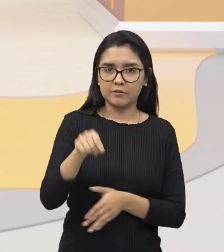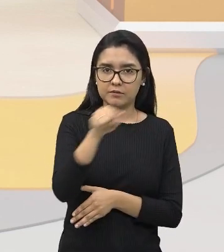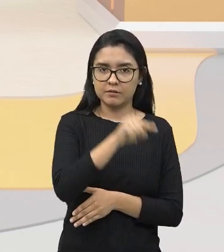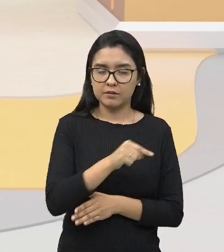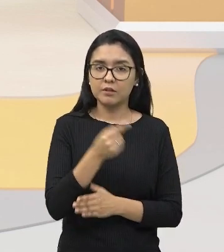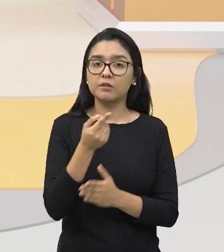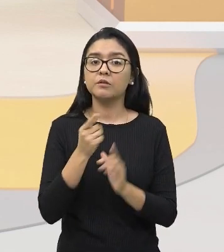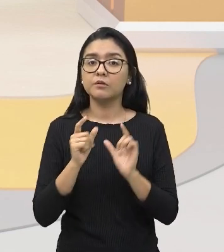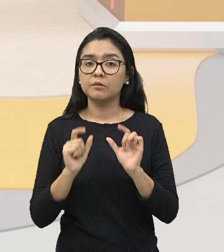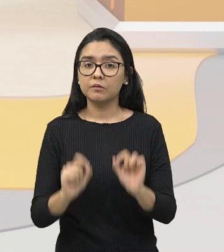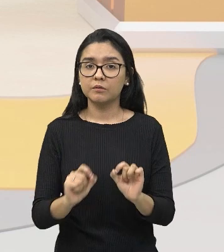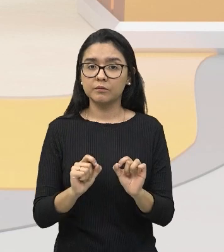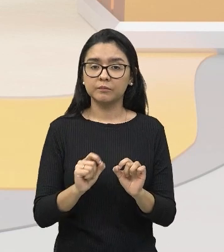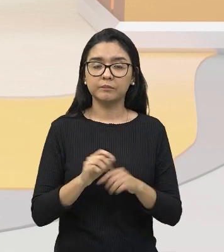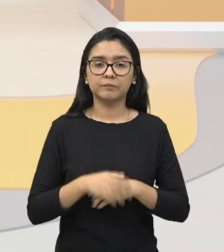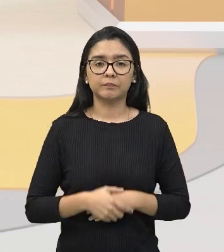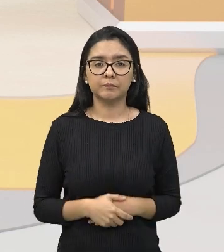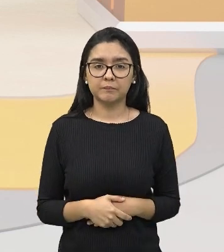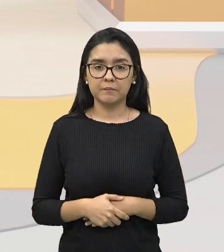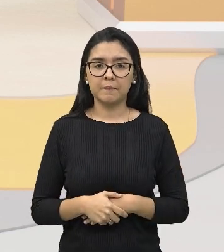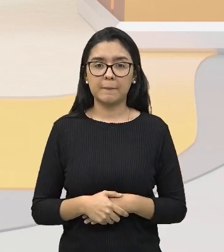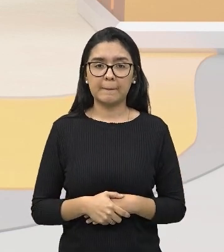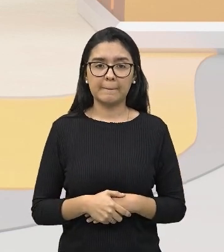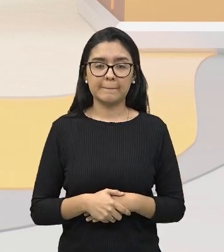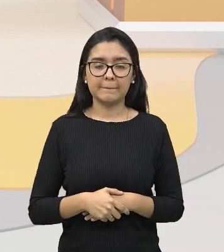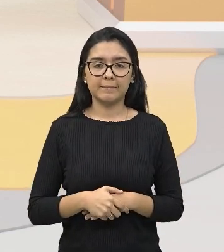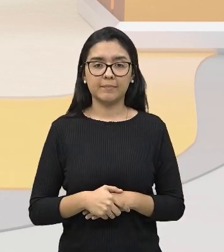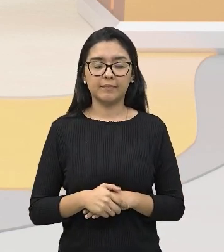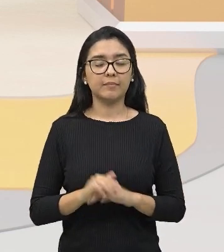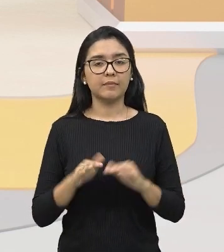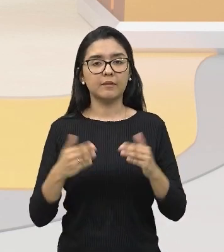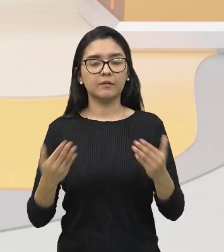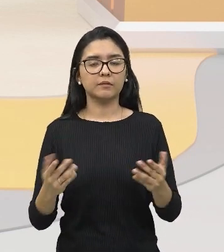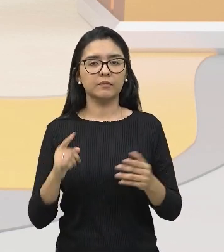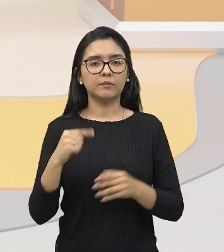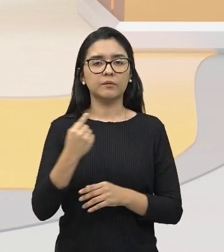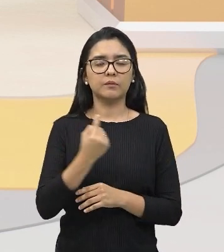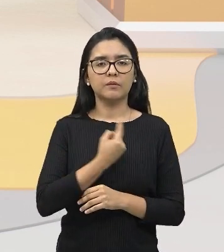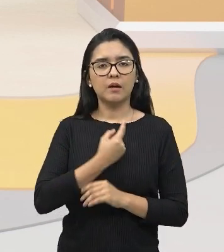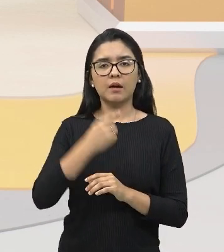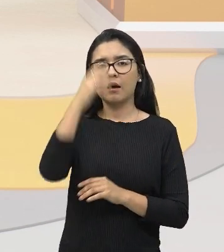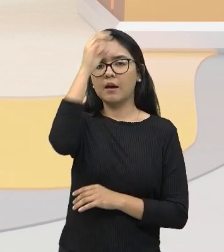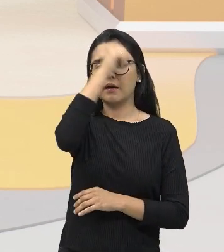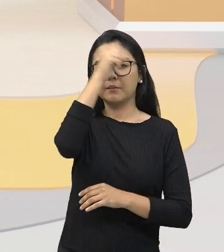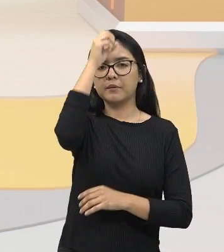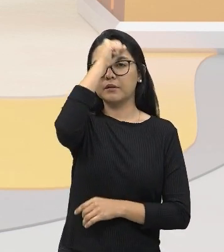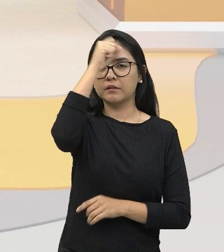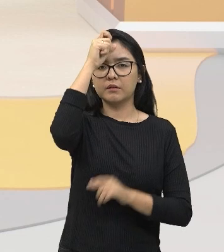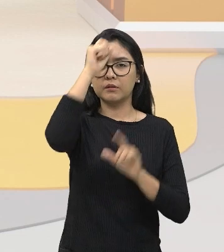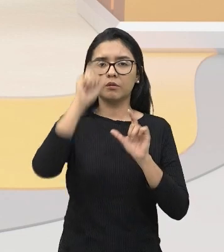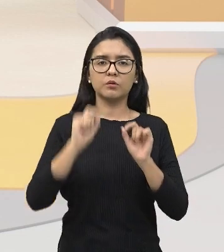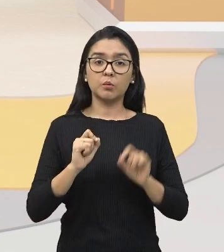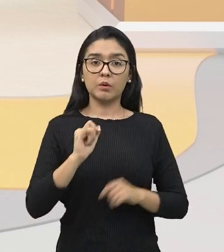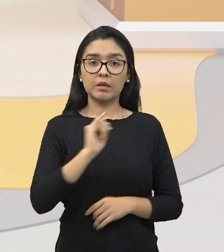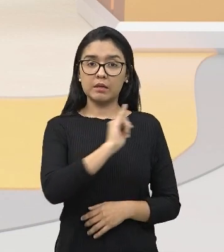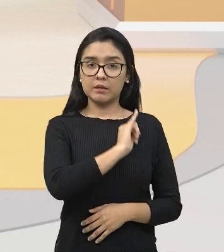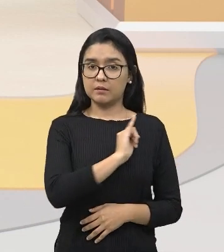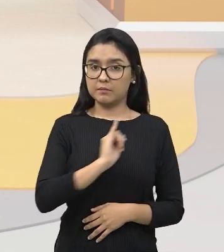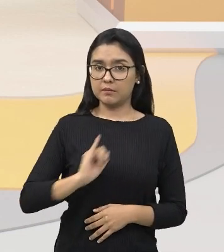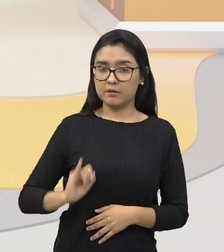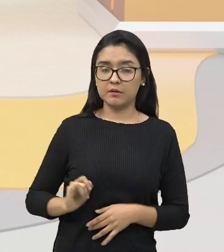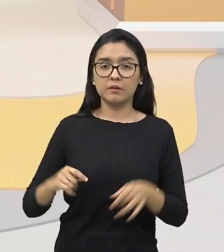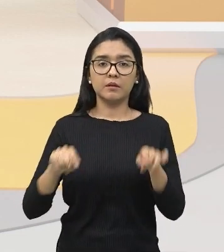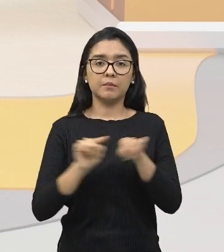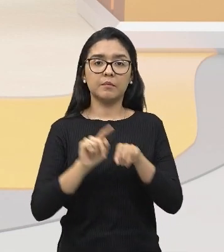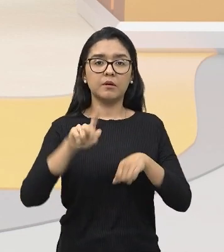respeito dessa temática de Revisão, nessa questão, vocês aprenderam um pouco sobre a questão de imperialismo e como as nações